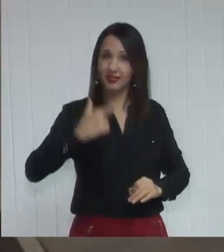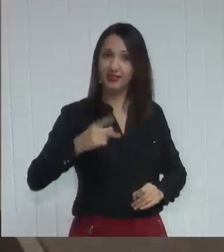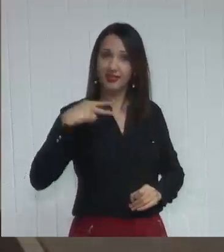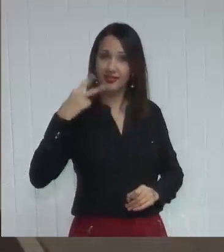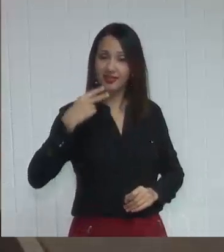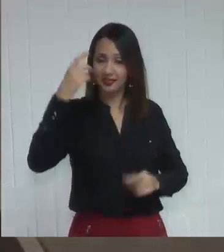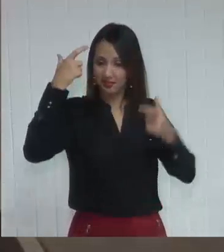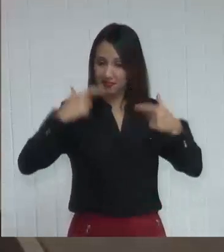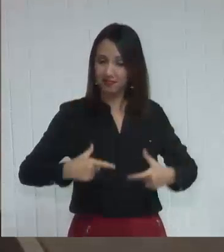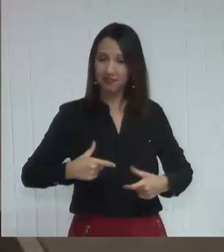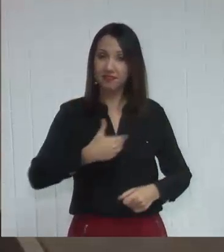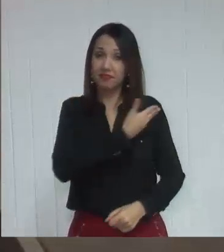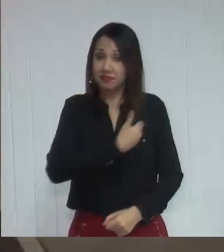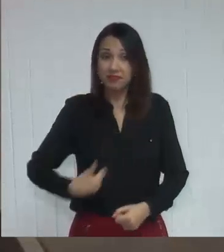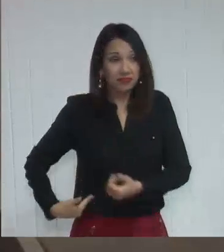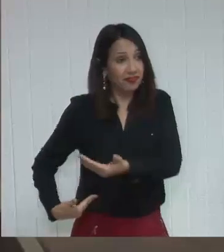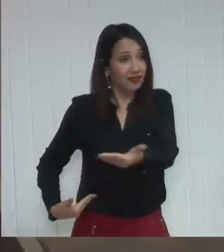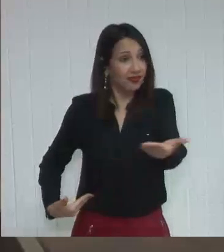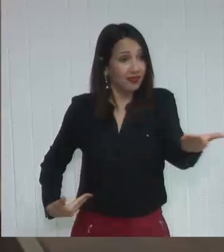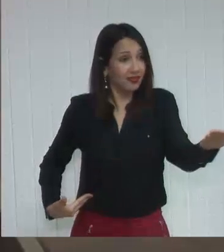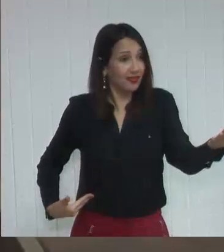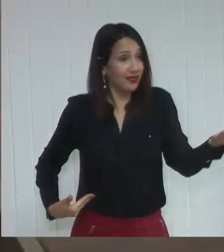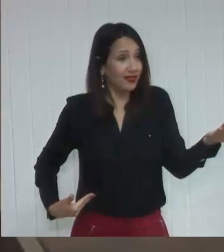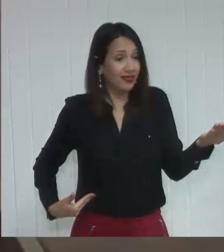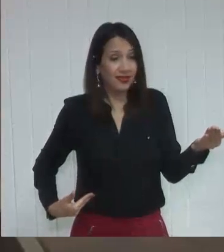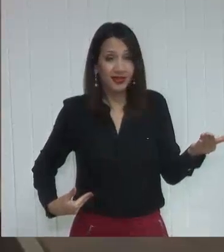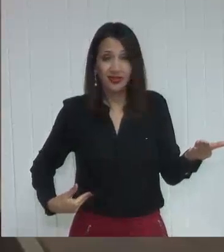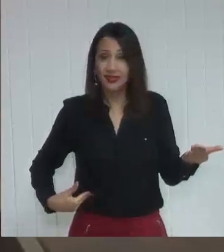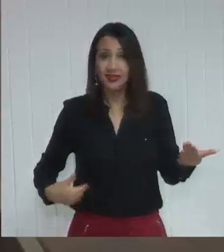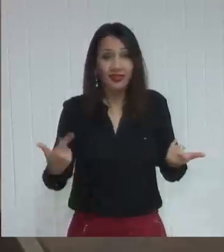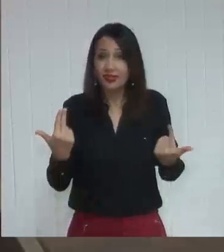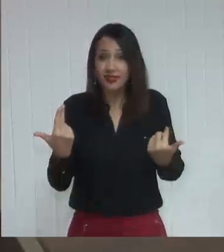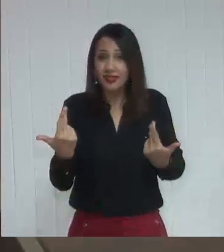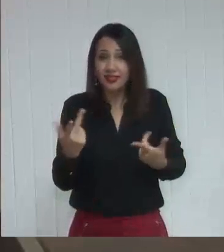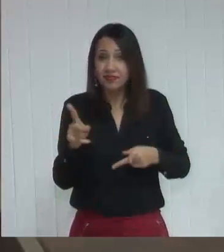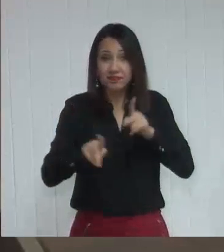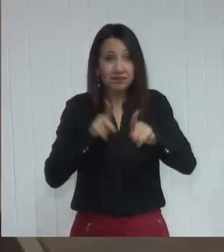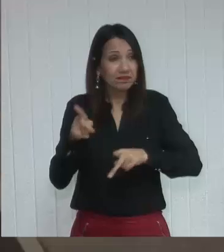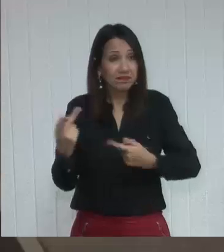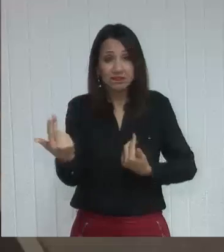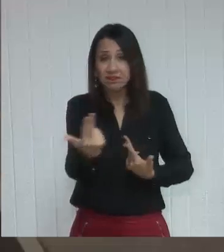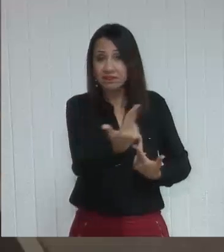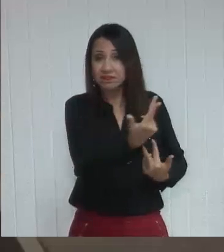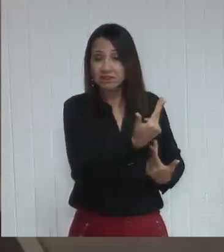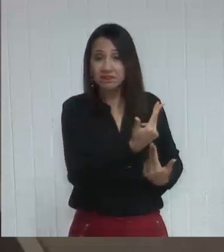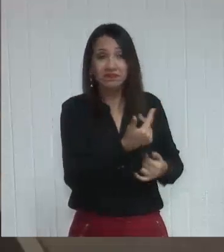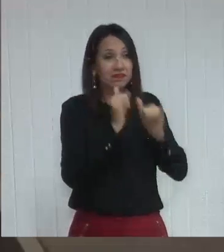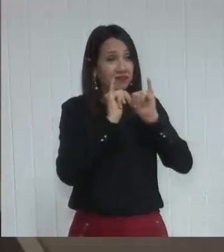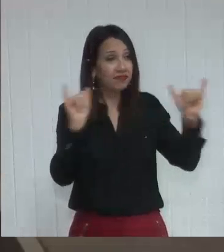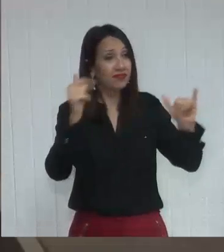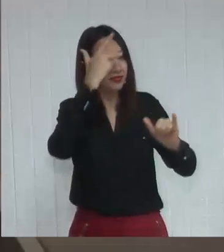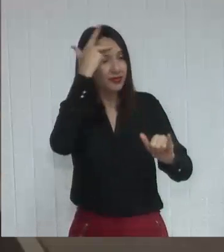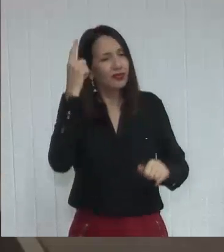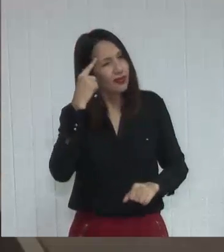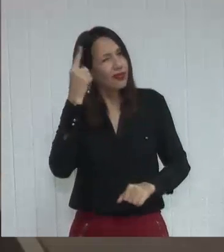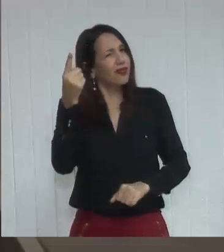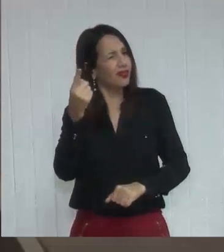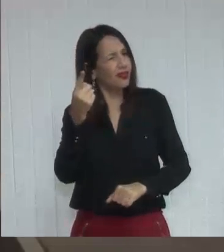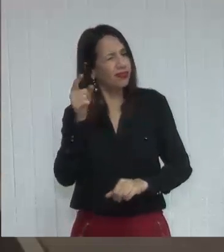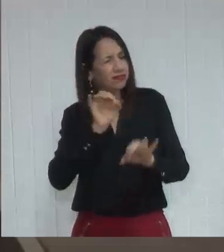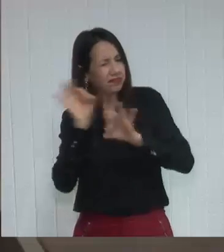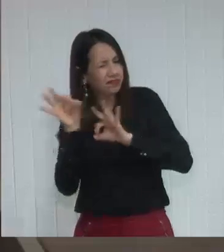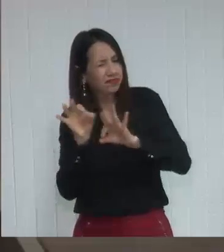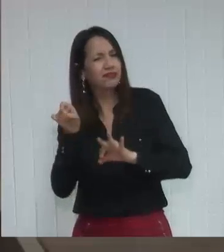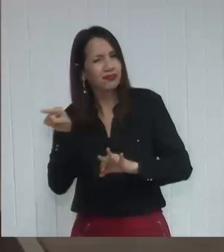como pessoas públicas, e como população mesmo, para falar para as pessoas que a ideia é muito boa. Então, nós